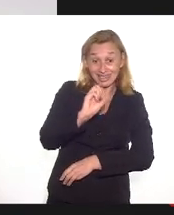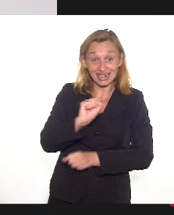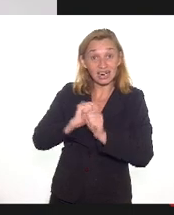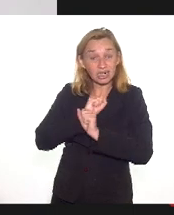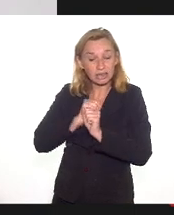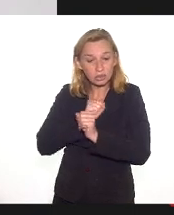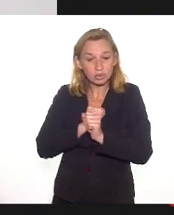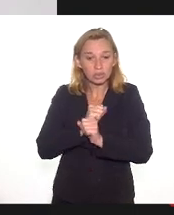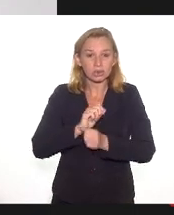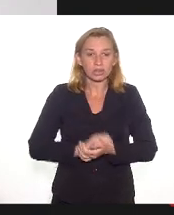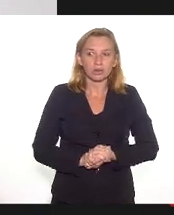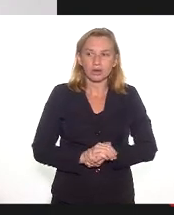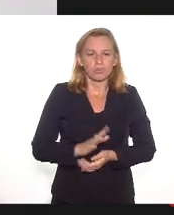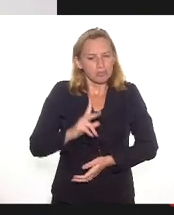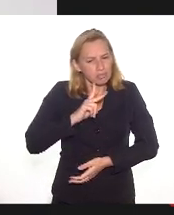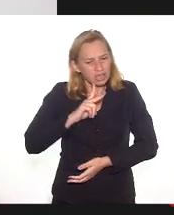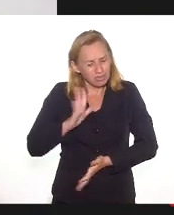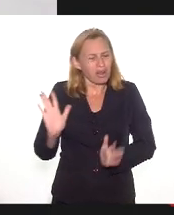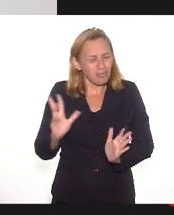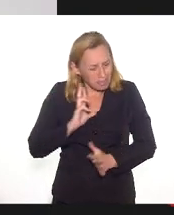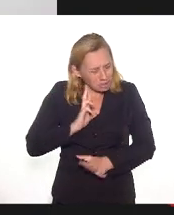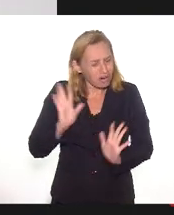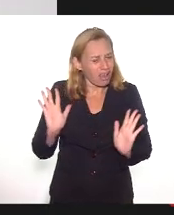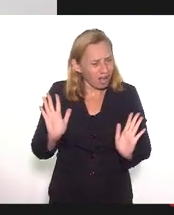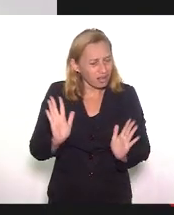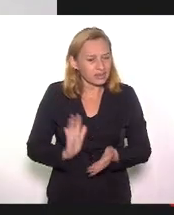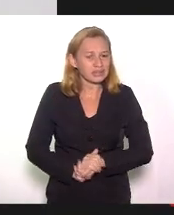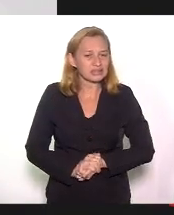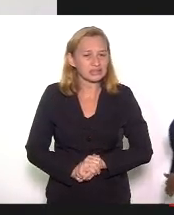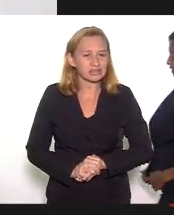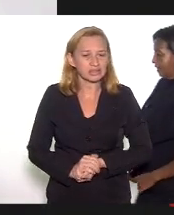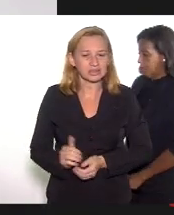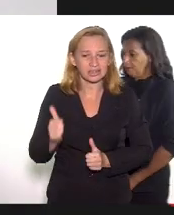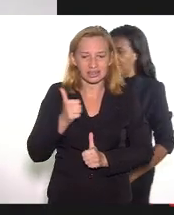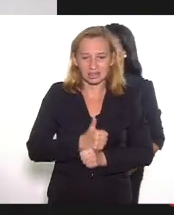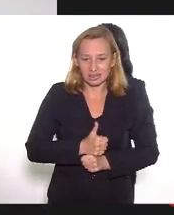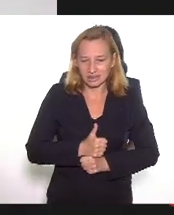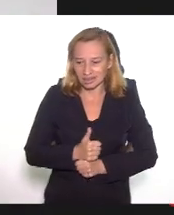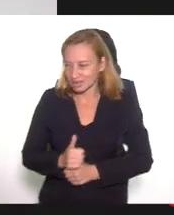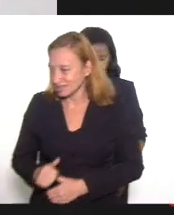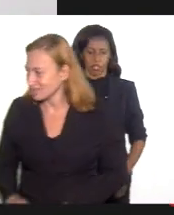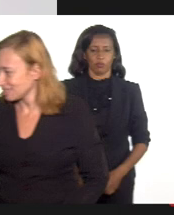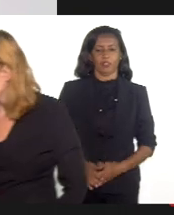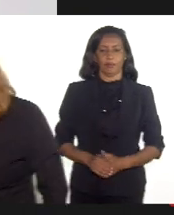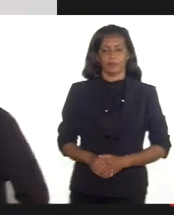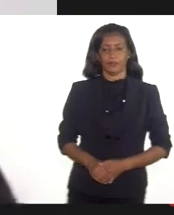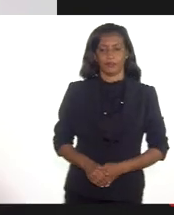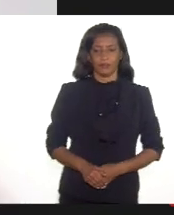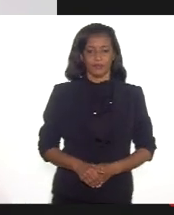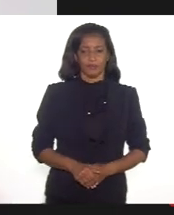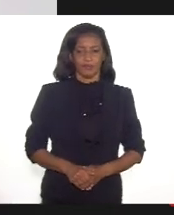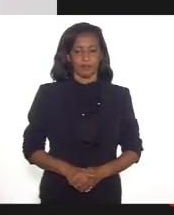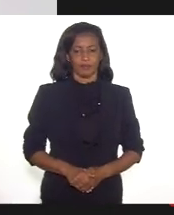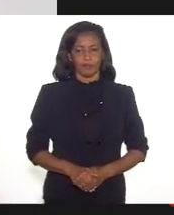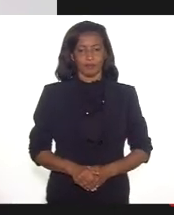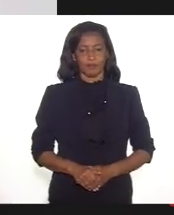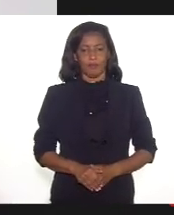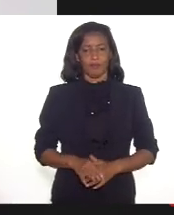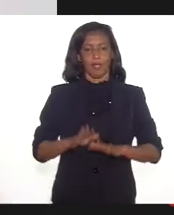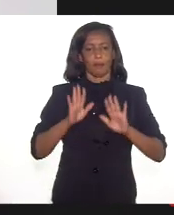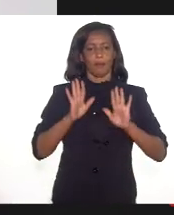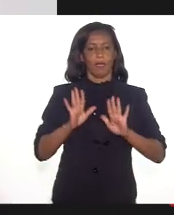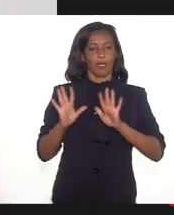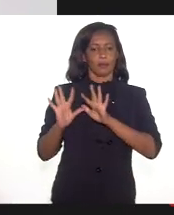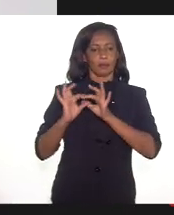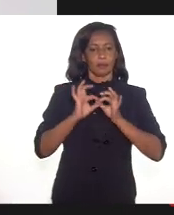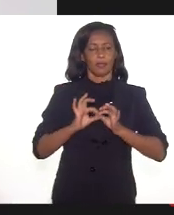mas num tipo particular, não particular, mas numa tipologia de museus mais associada